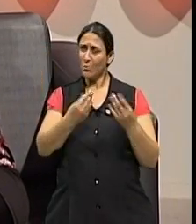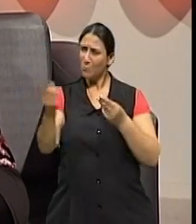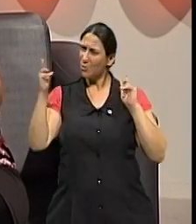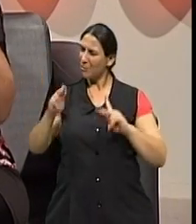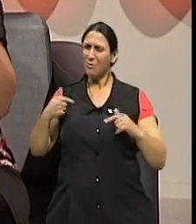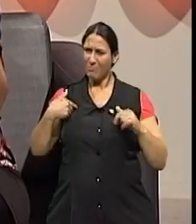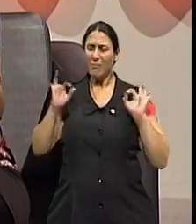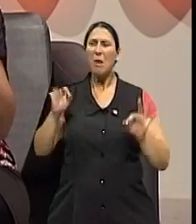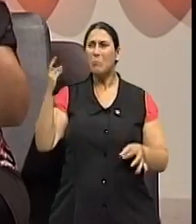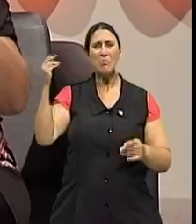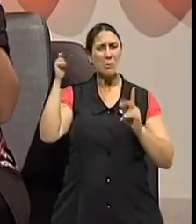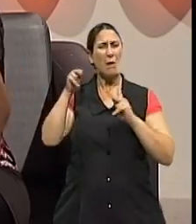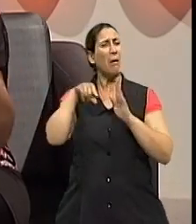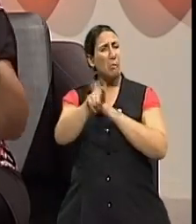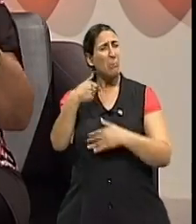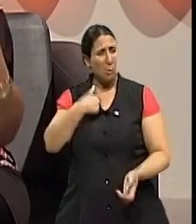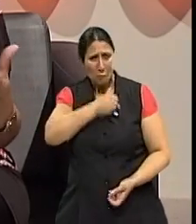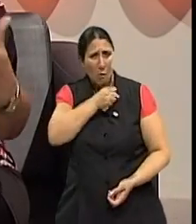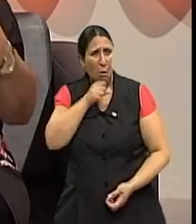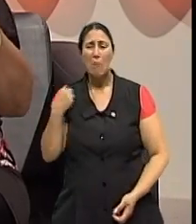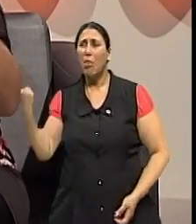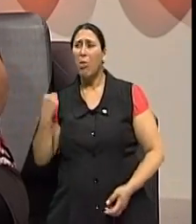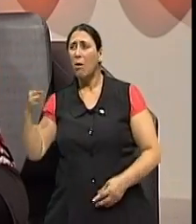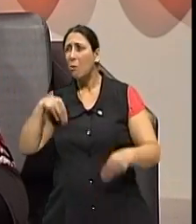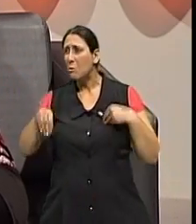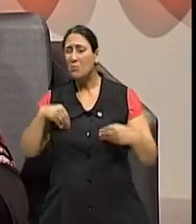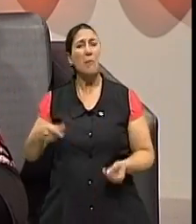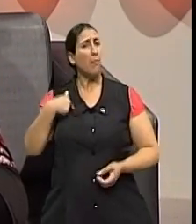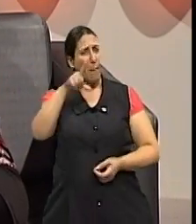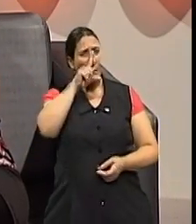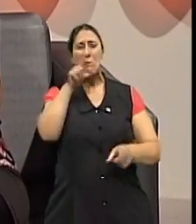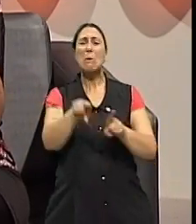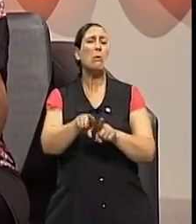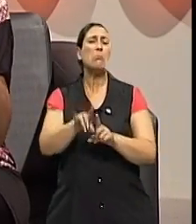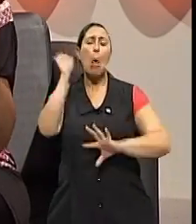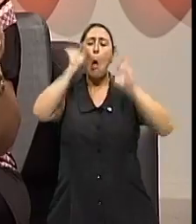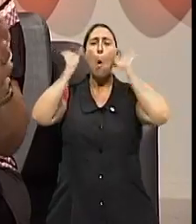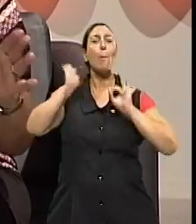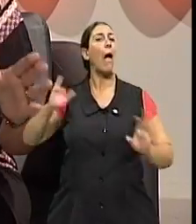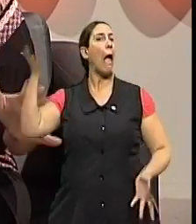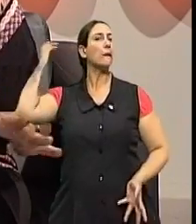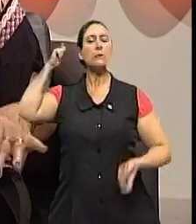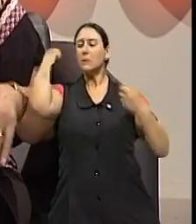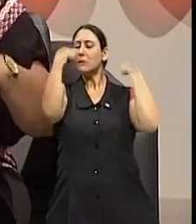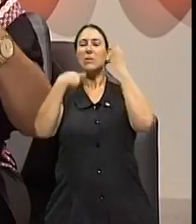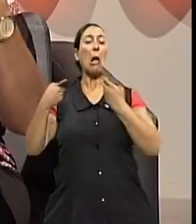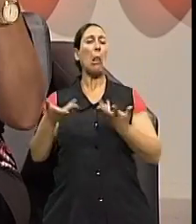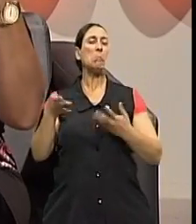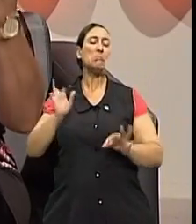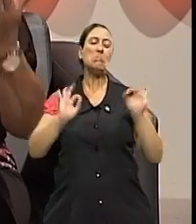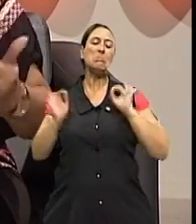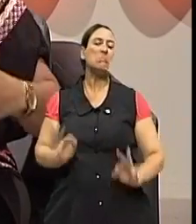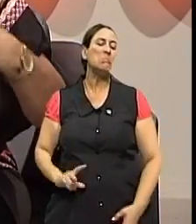perguntam, Isabel, a minha avó que não quer sair, a minha mãe, que assim já não se arruma muito, já não tem nem interesse por